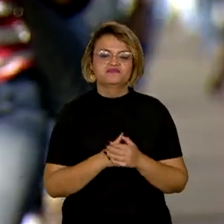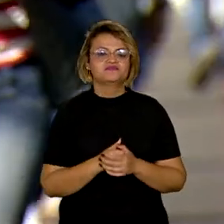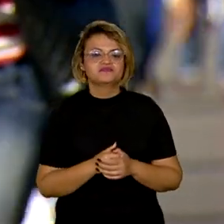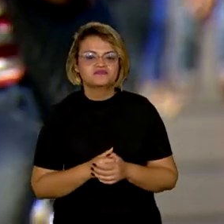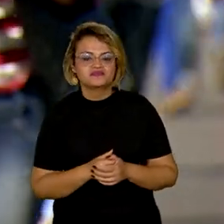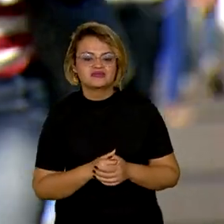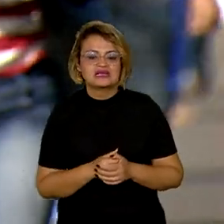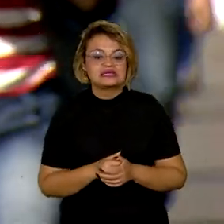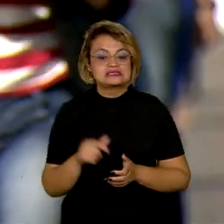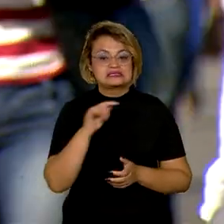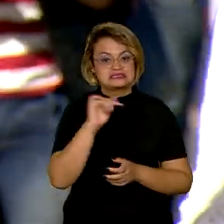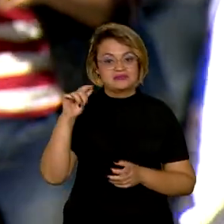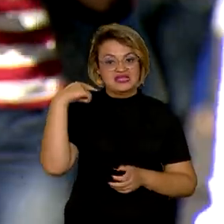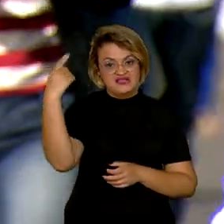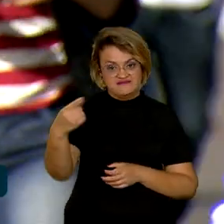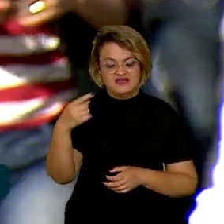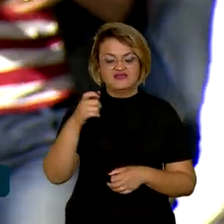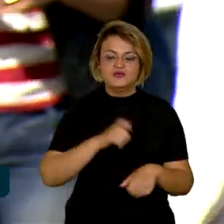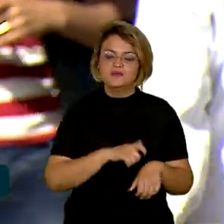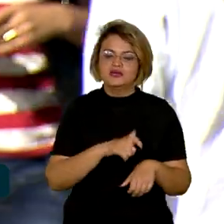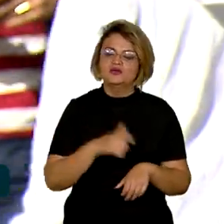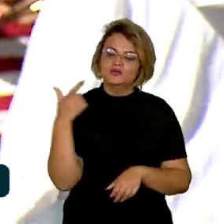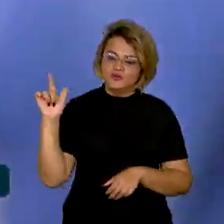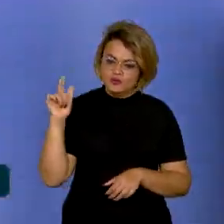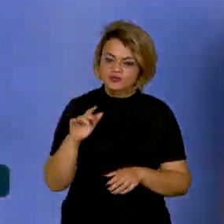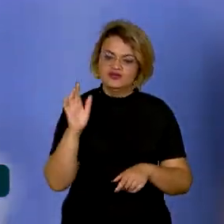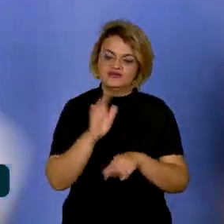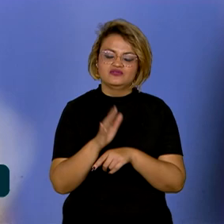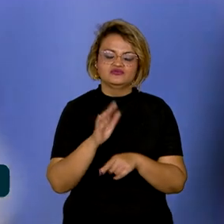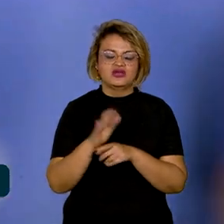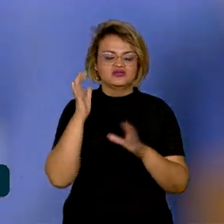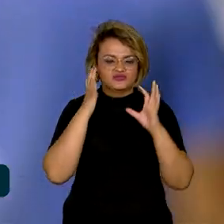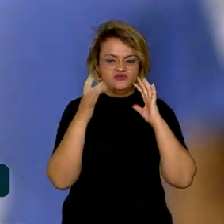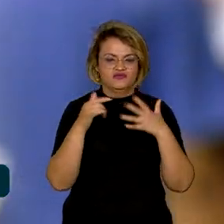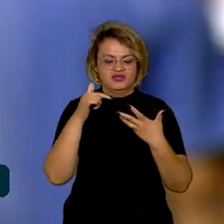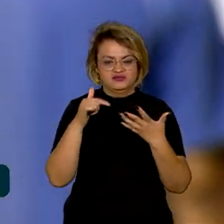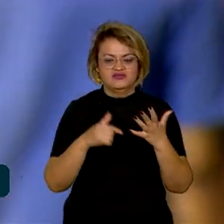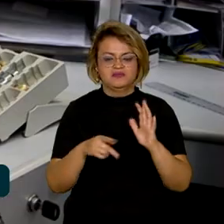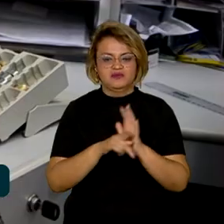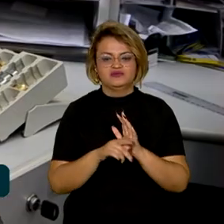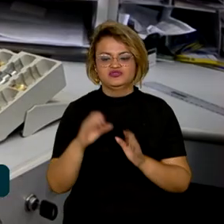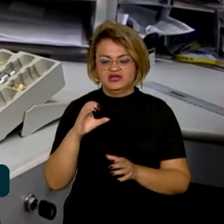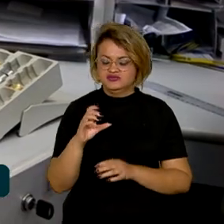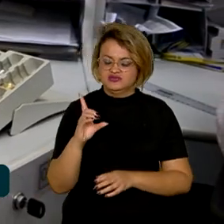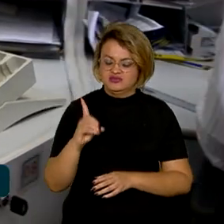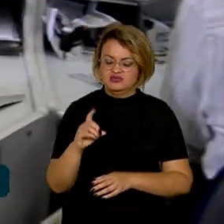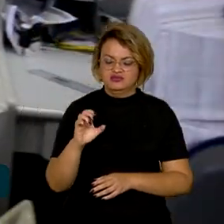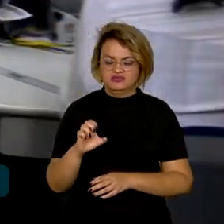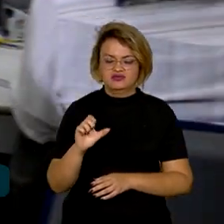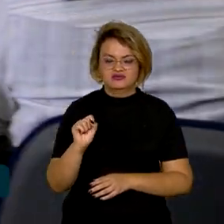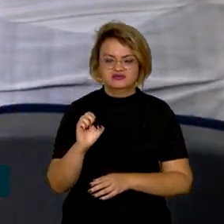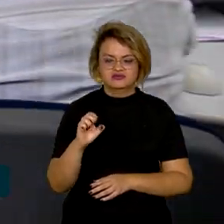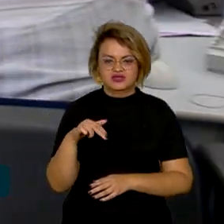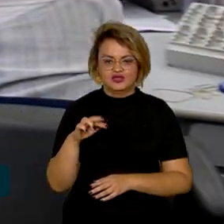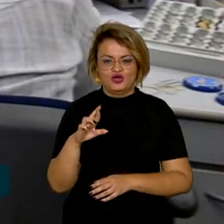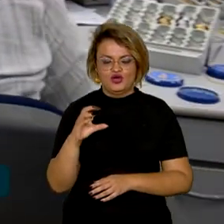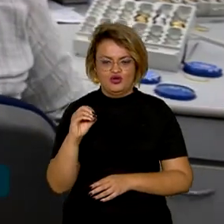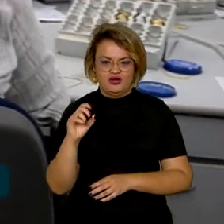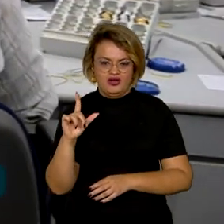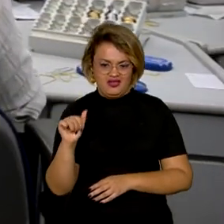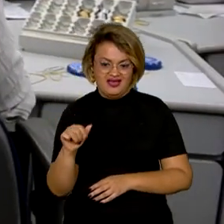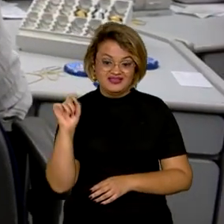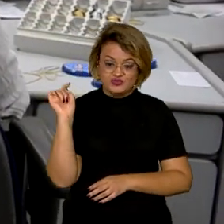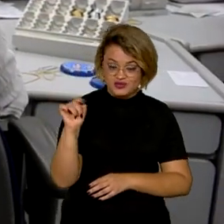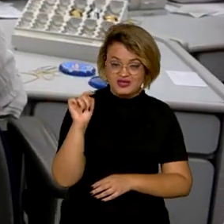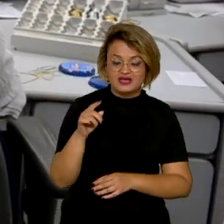Começa na próxima semana mais uma etapa do programa de recuperação de crédito do governo federal, Desenrola Brasil. Nesta nova fase,